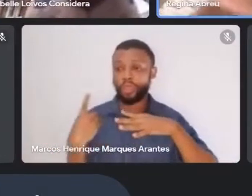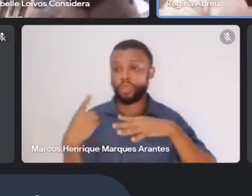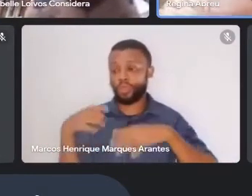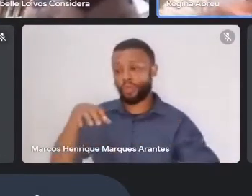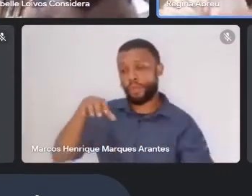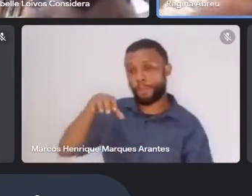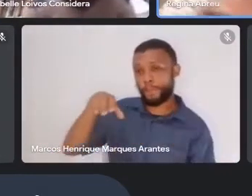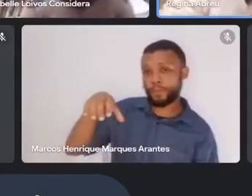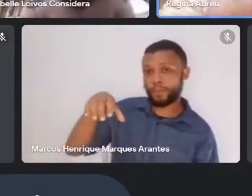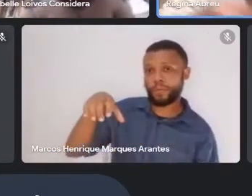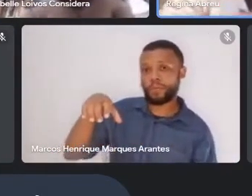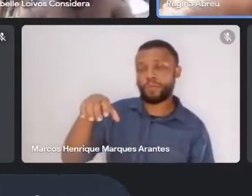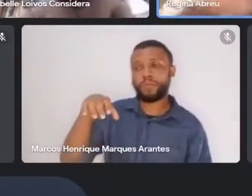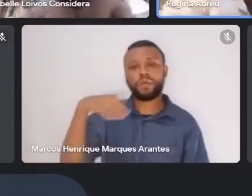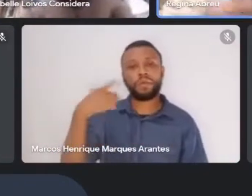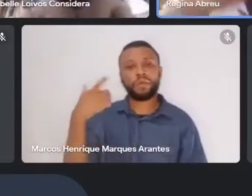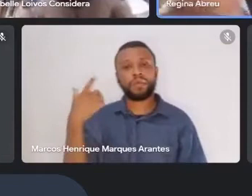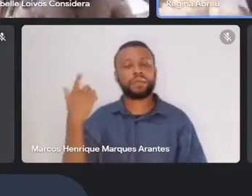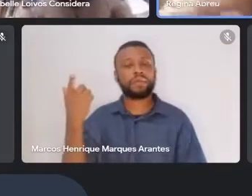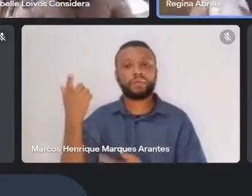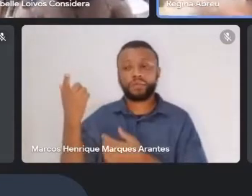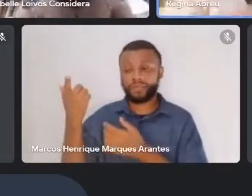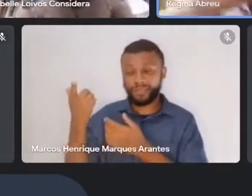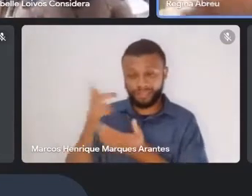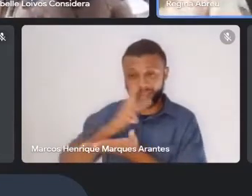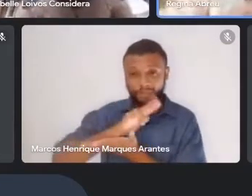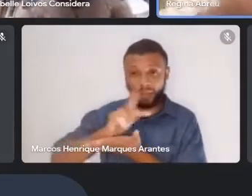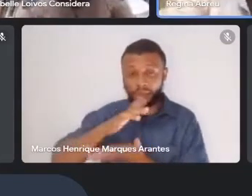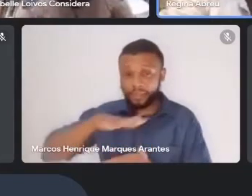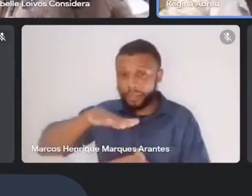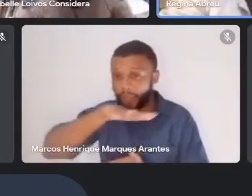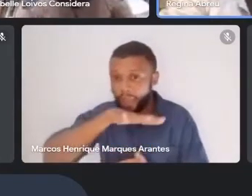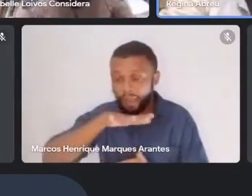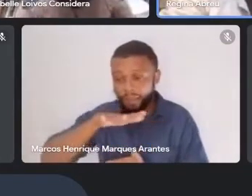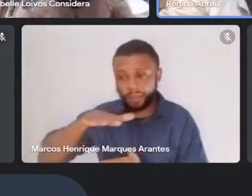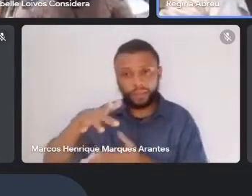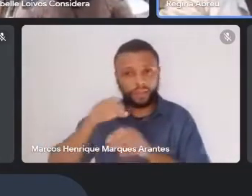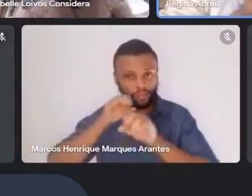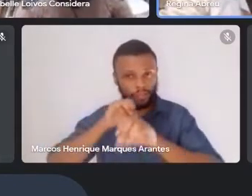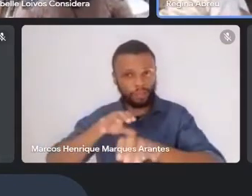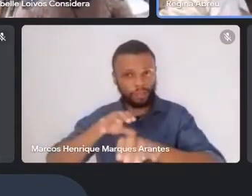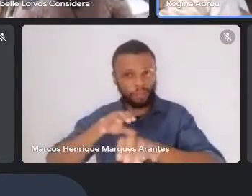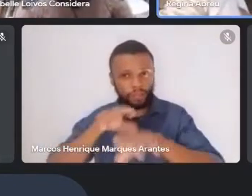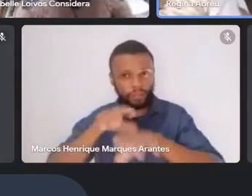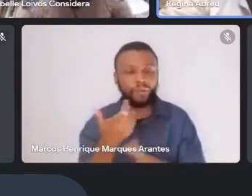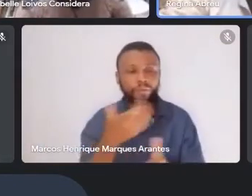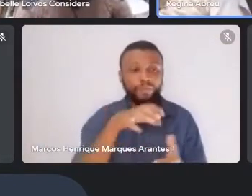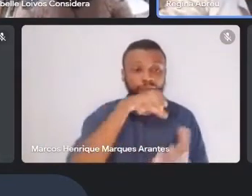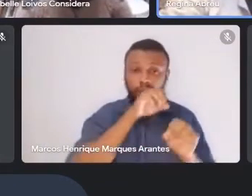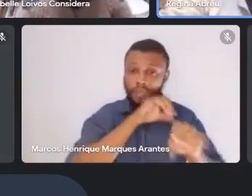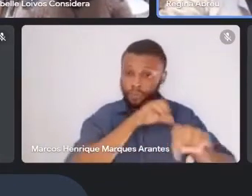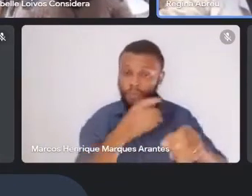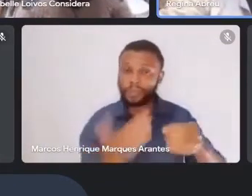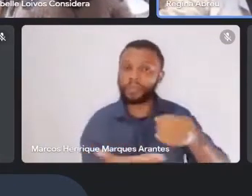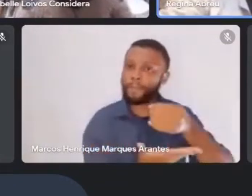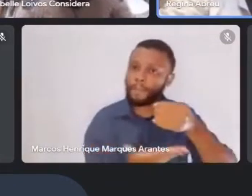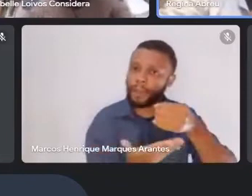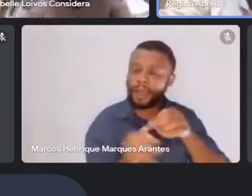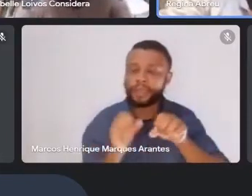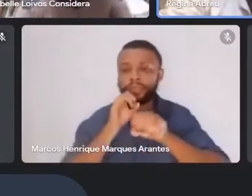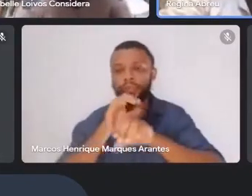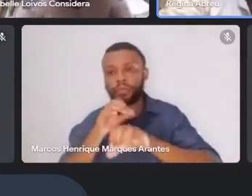comunicantes dos vários campos da educação, eles ficam meio